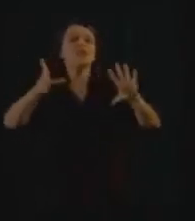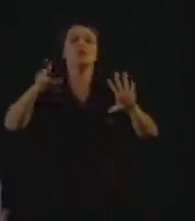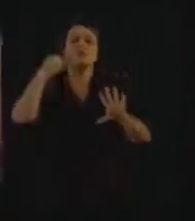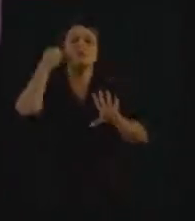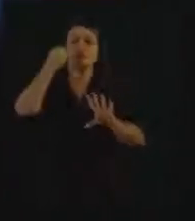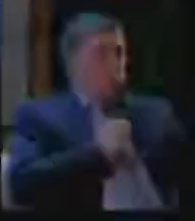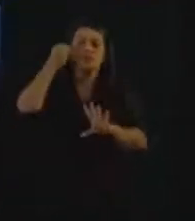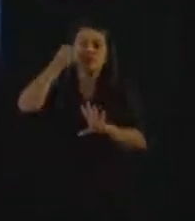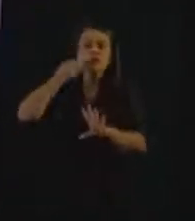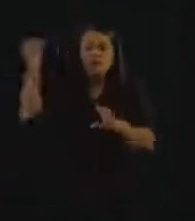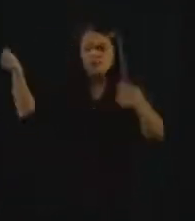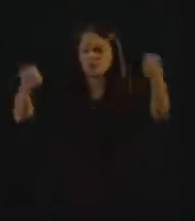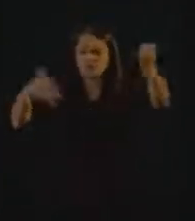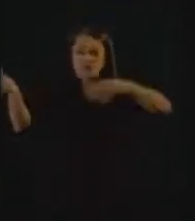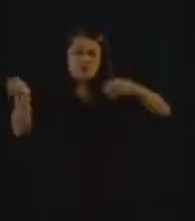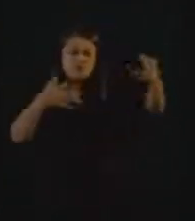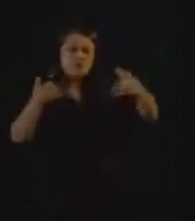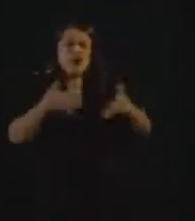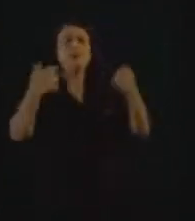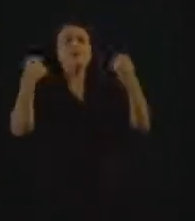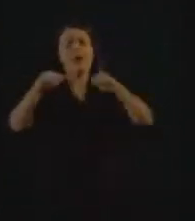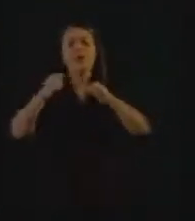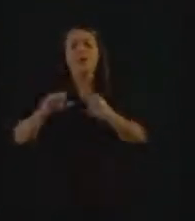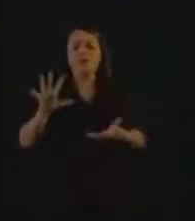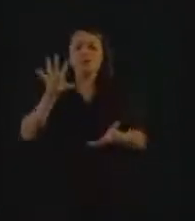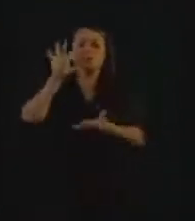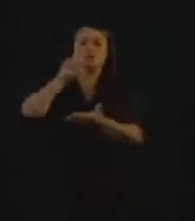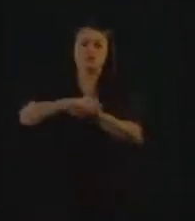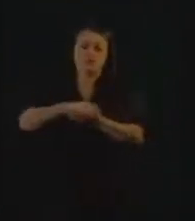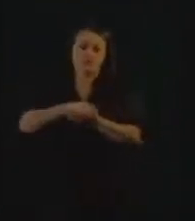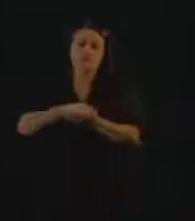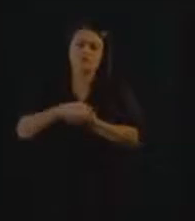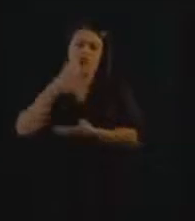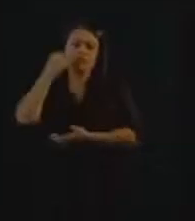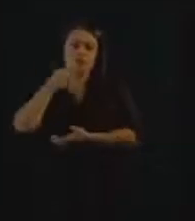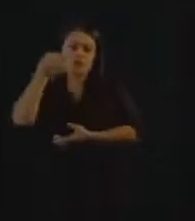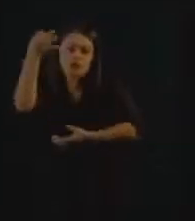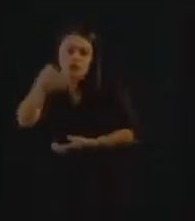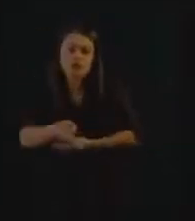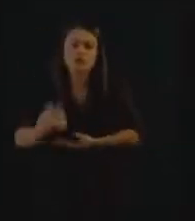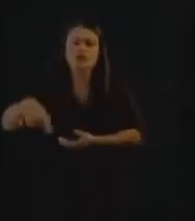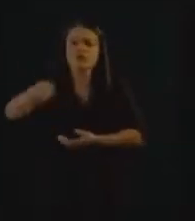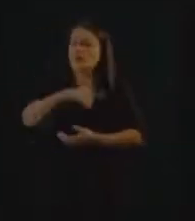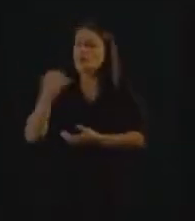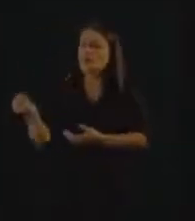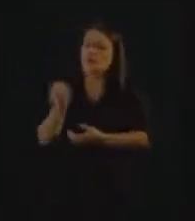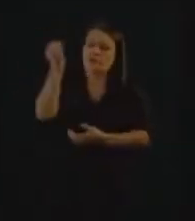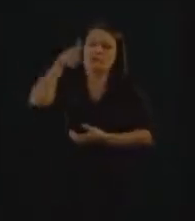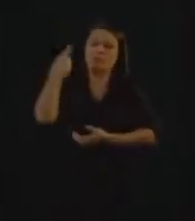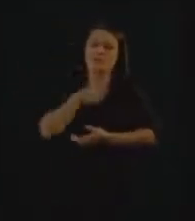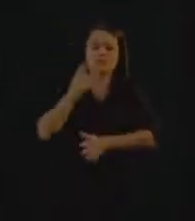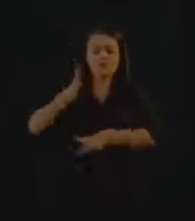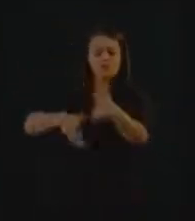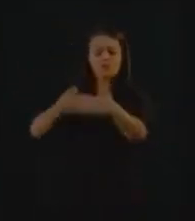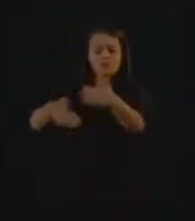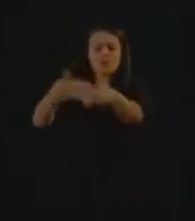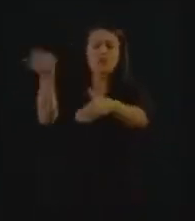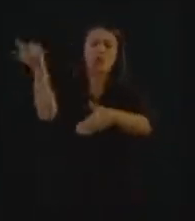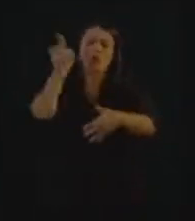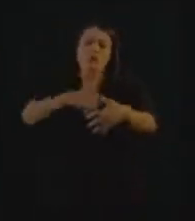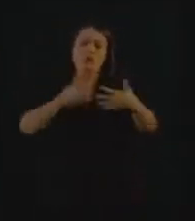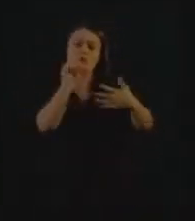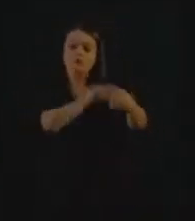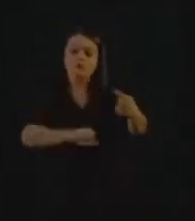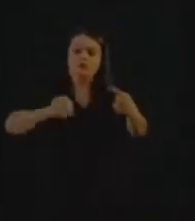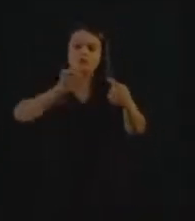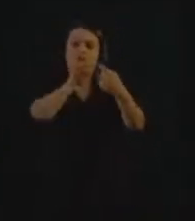trazendo inovação, não só da área, também para o dia a dia do cidadão, isso é fundamental para que a gente possa perseguir essas